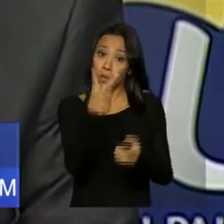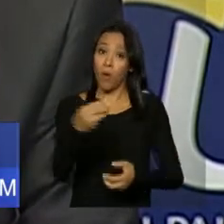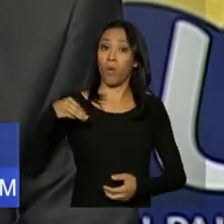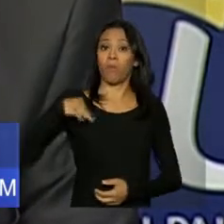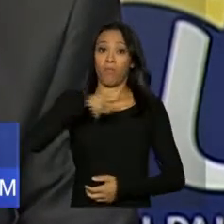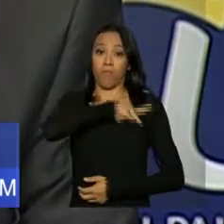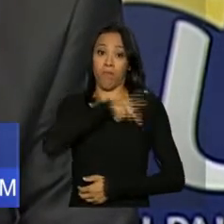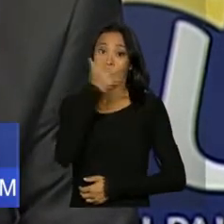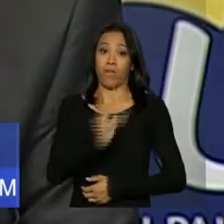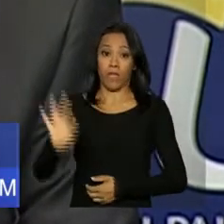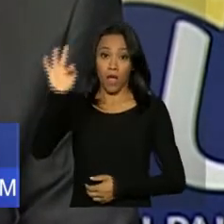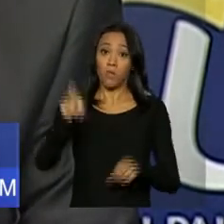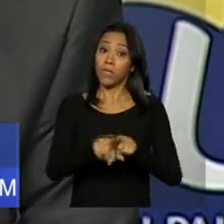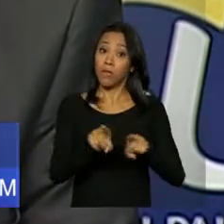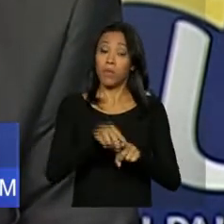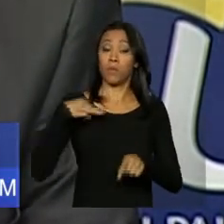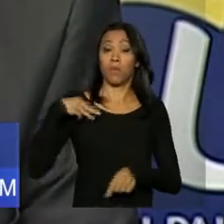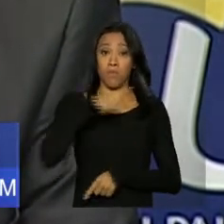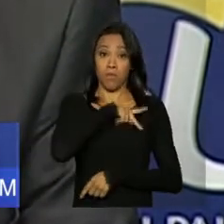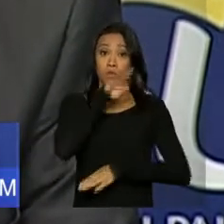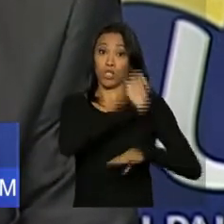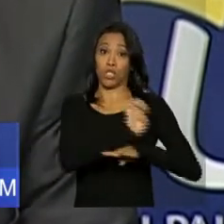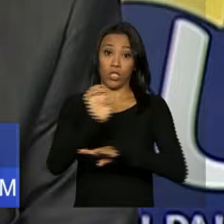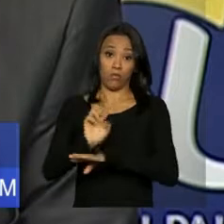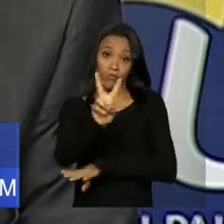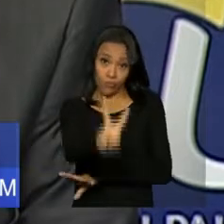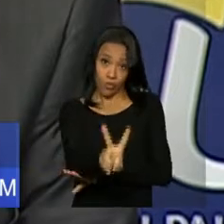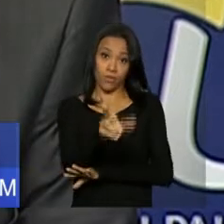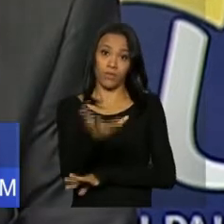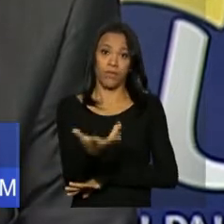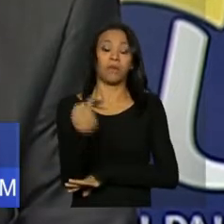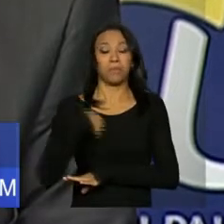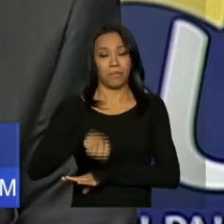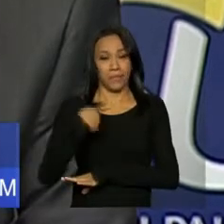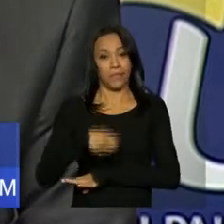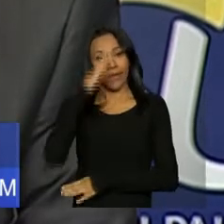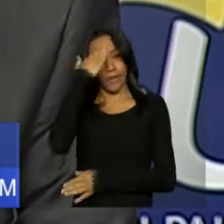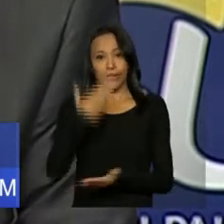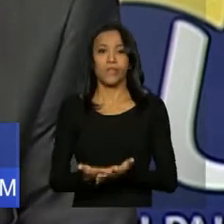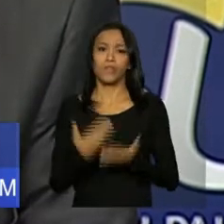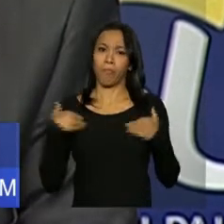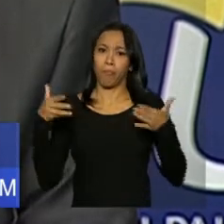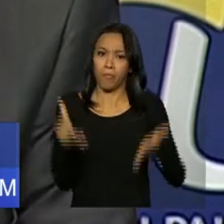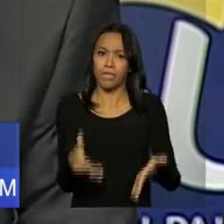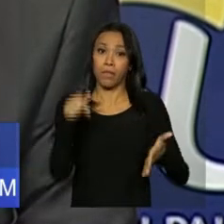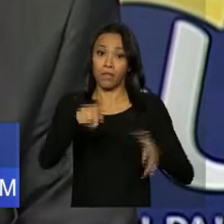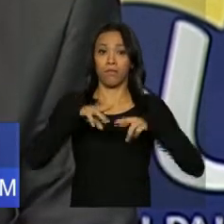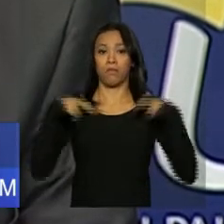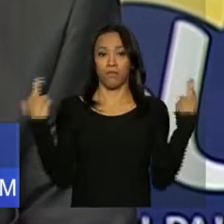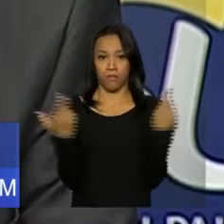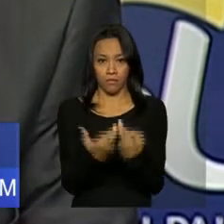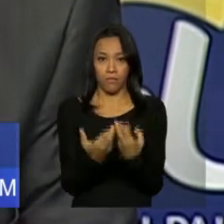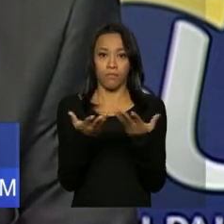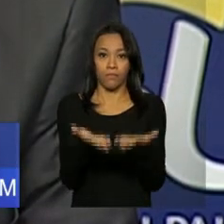Federal e estaduais, que eu acredito que devem participar, que fazem mais ativa nesse processo.